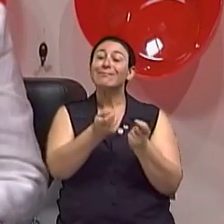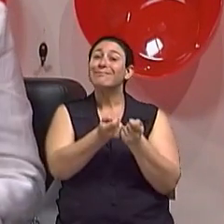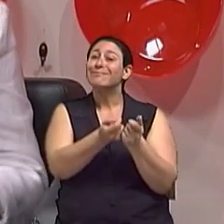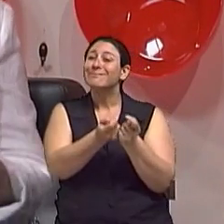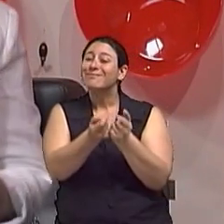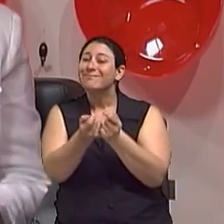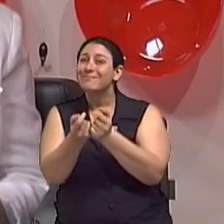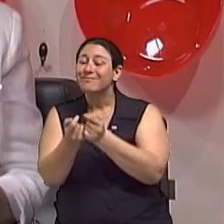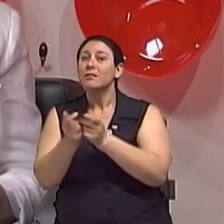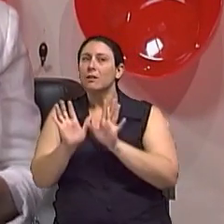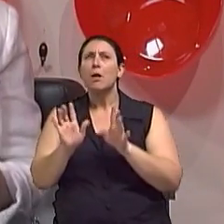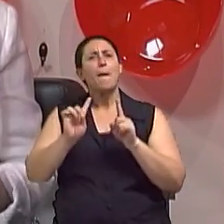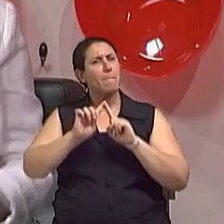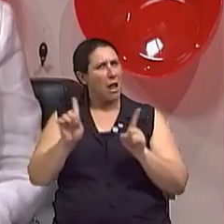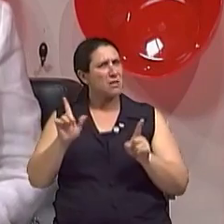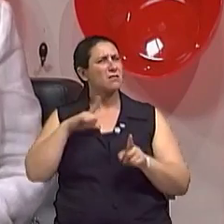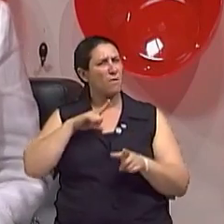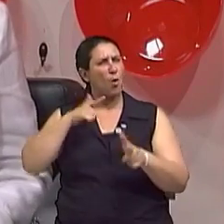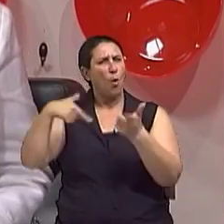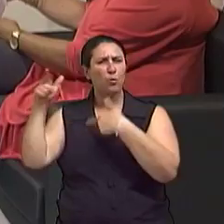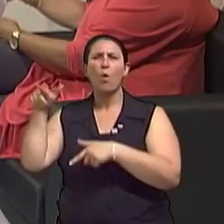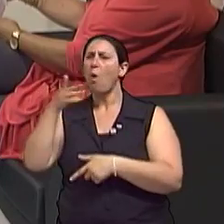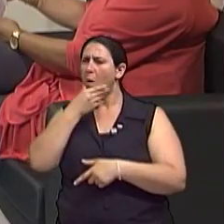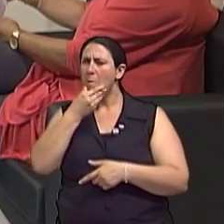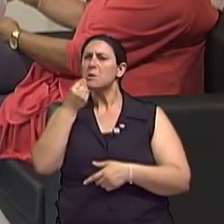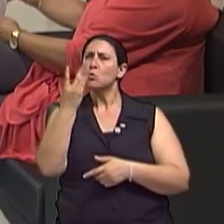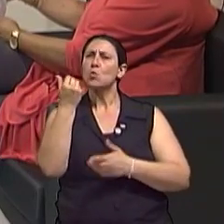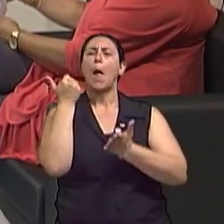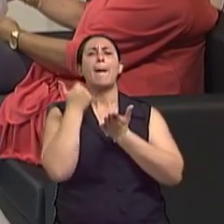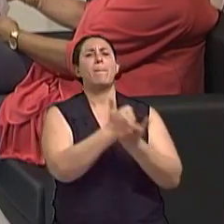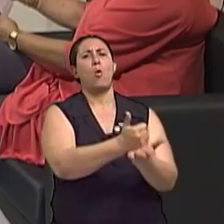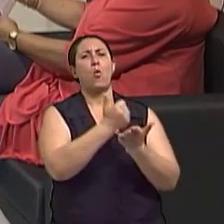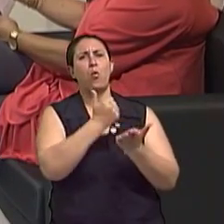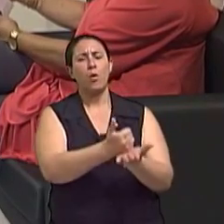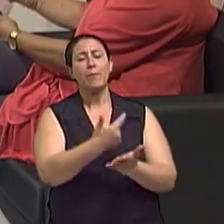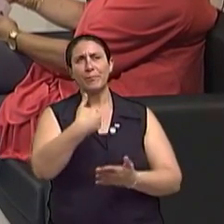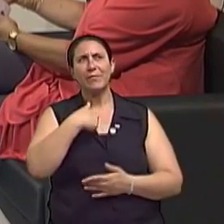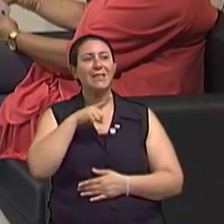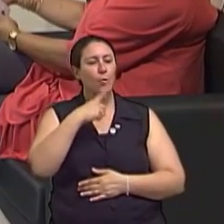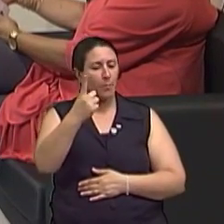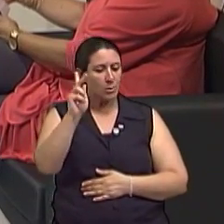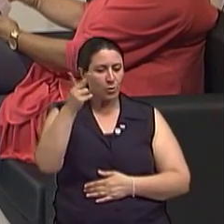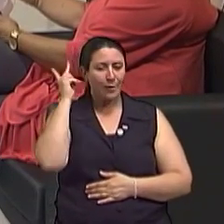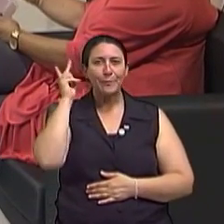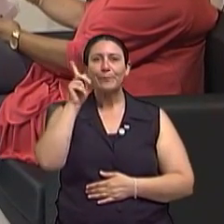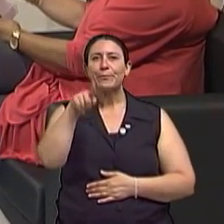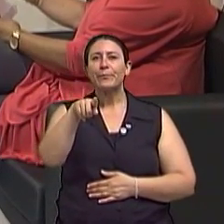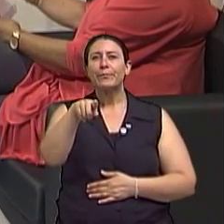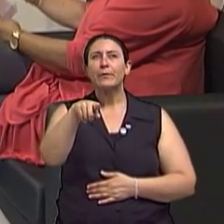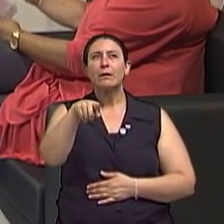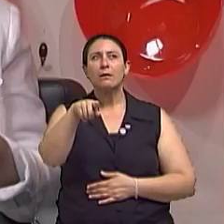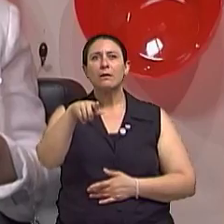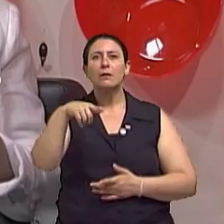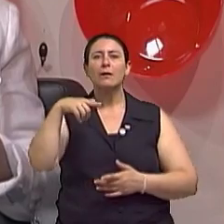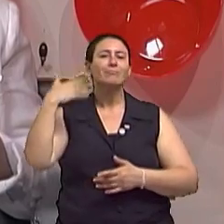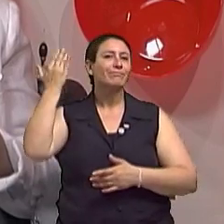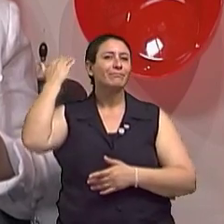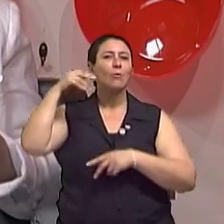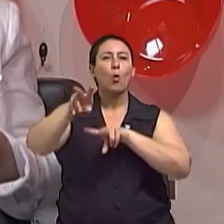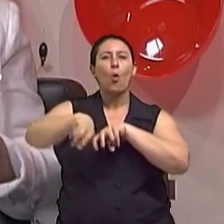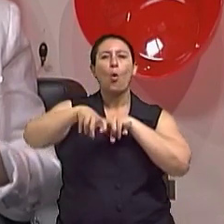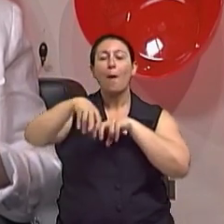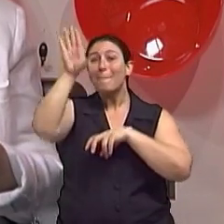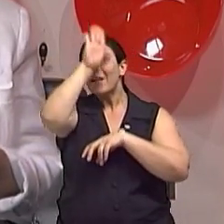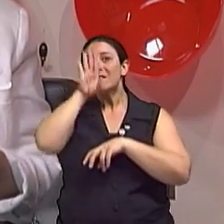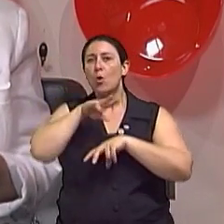Sim. Mas nós tivemos homens muito algozes também das mulheres, né? Tivemos, tem uma história que, por exemplo, o processo da Brasil Colônia